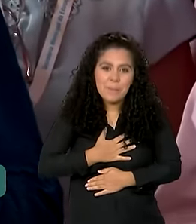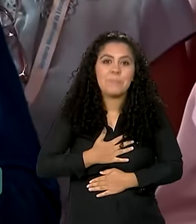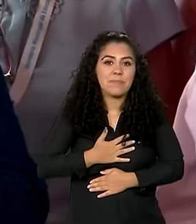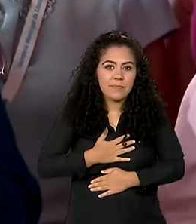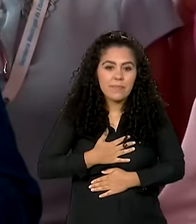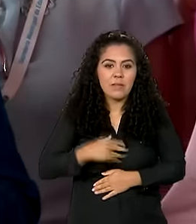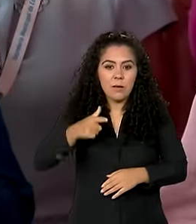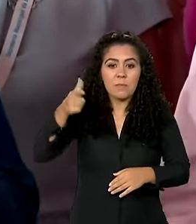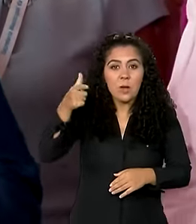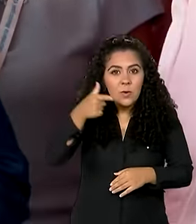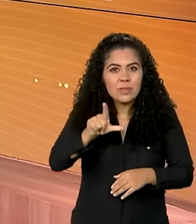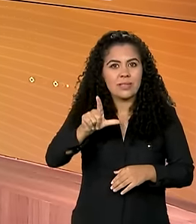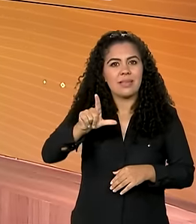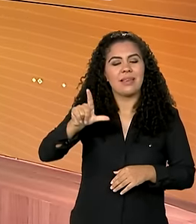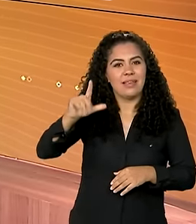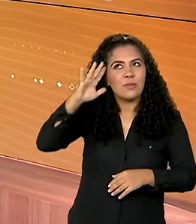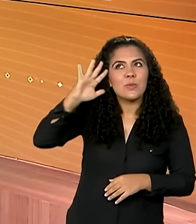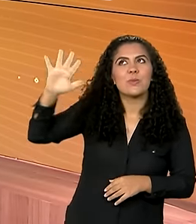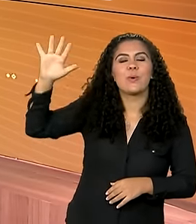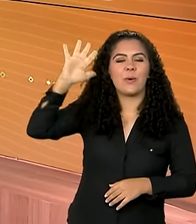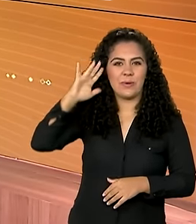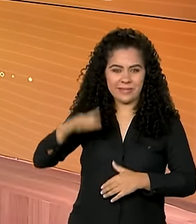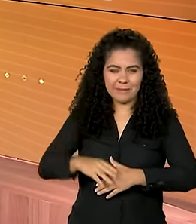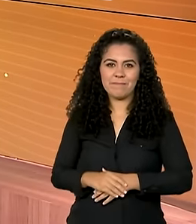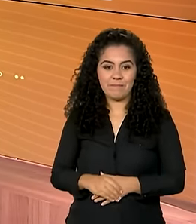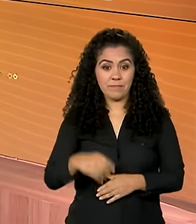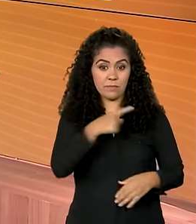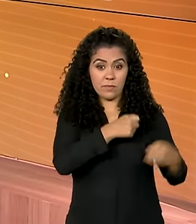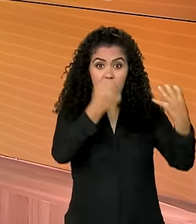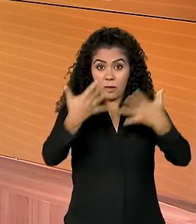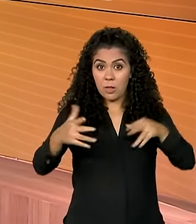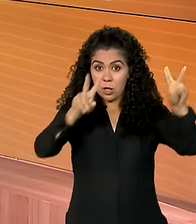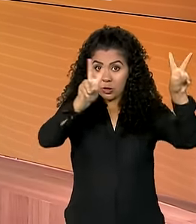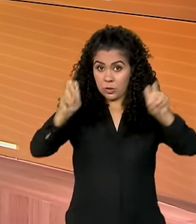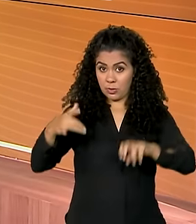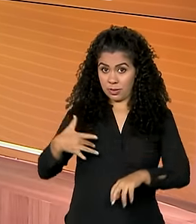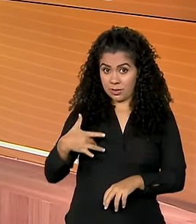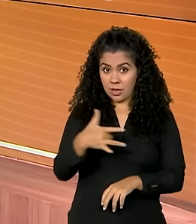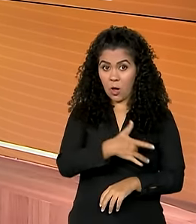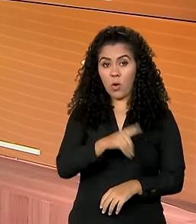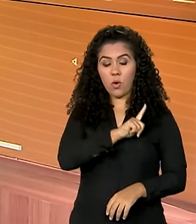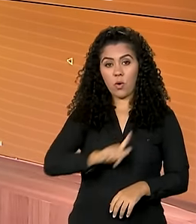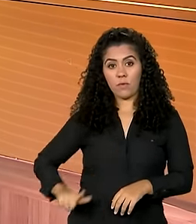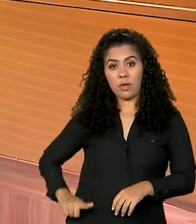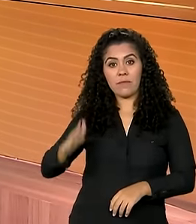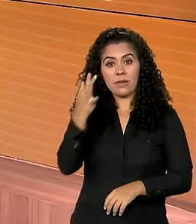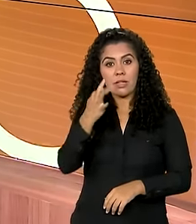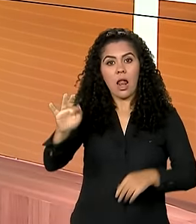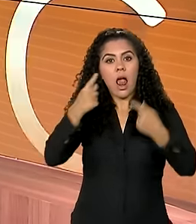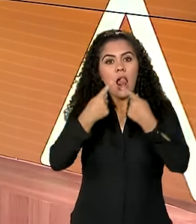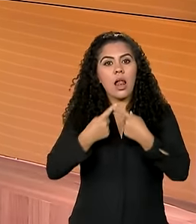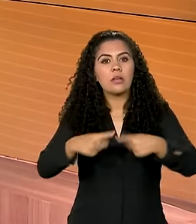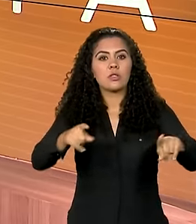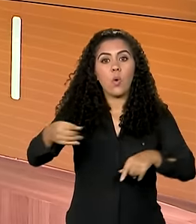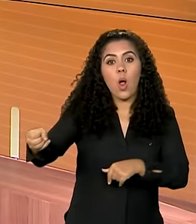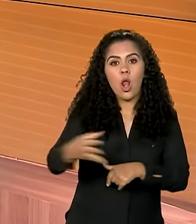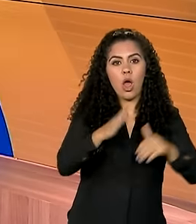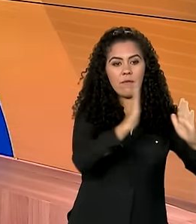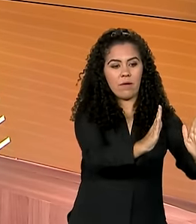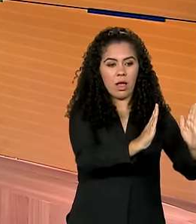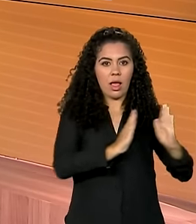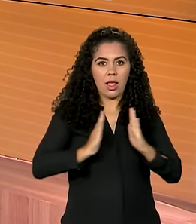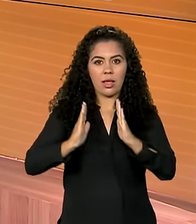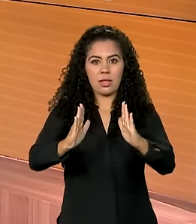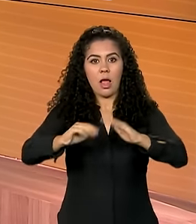realização de um sonho. E ainda falando de saúde, o governo lançou uma nova etapa do Movimento Nacional